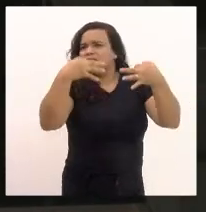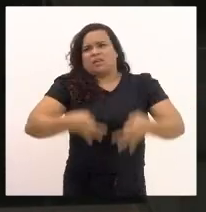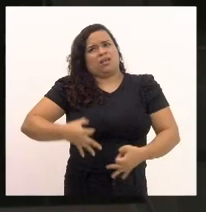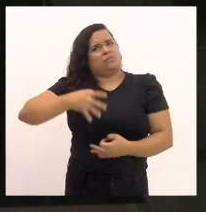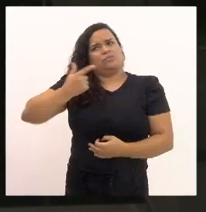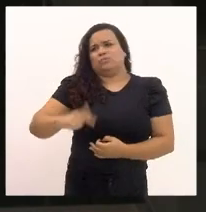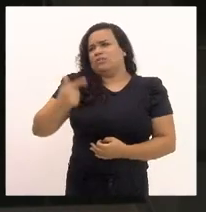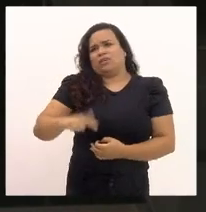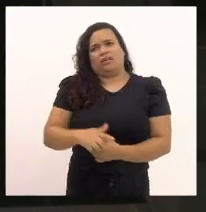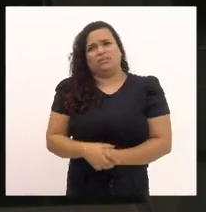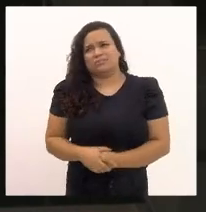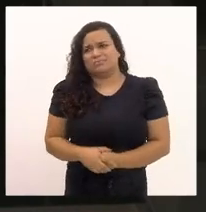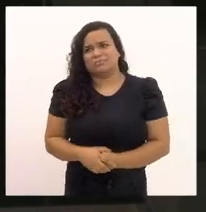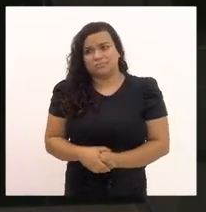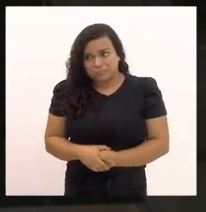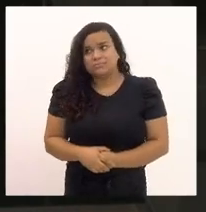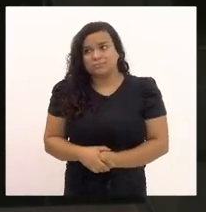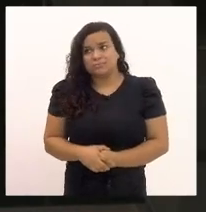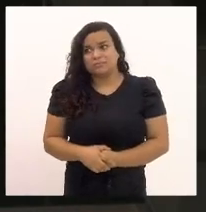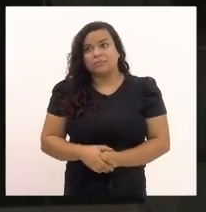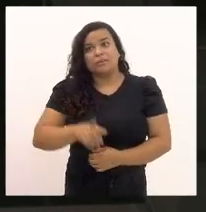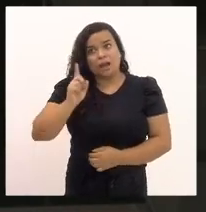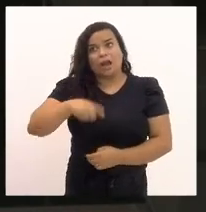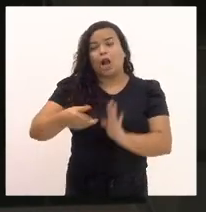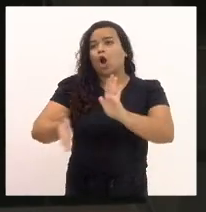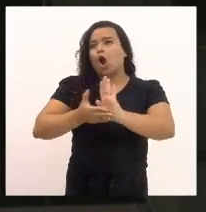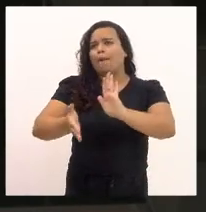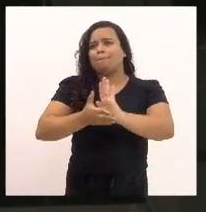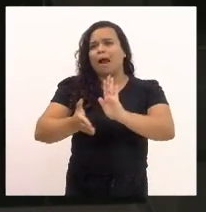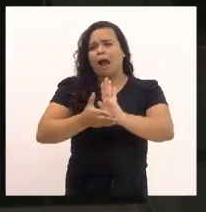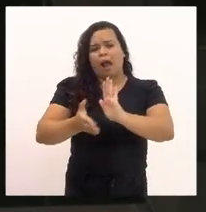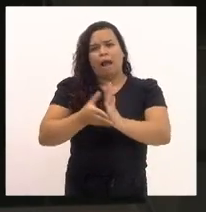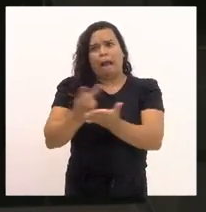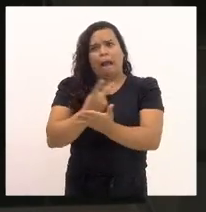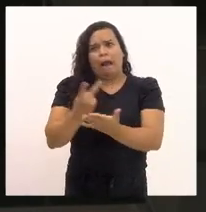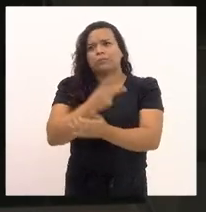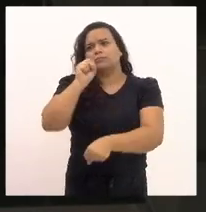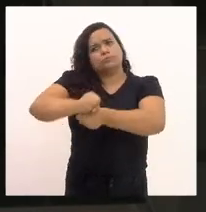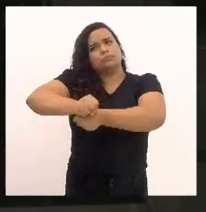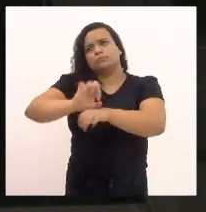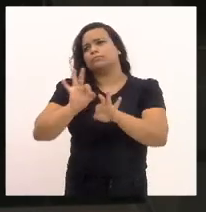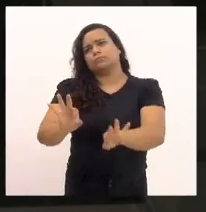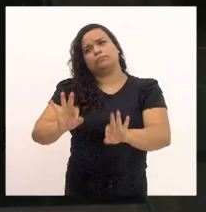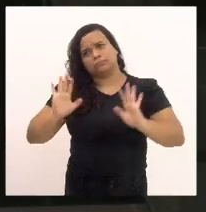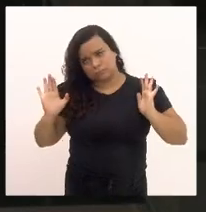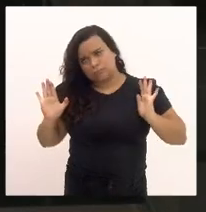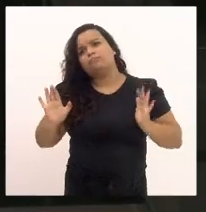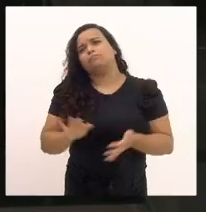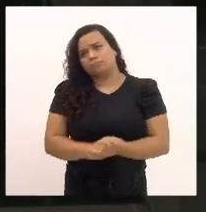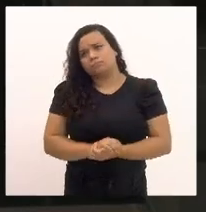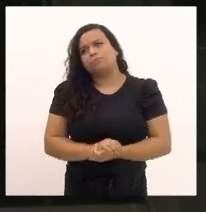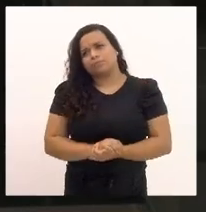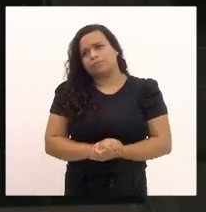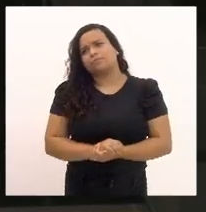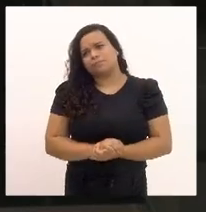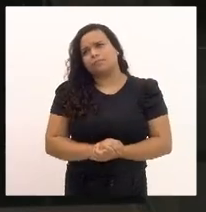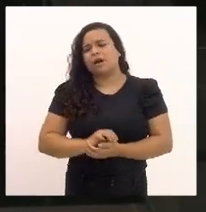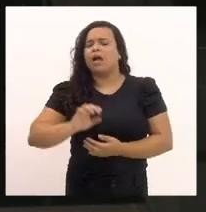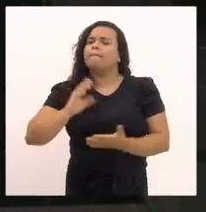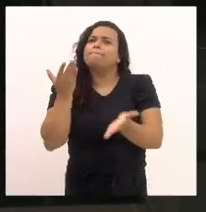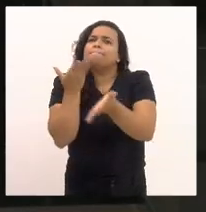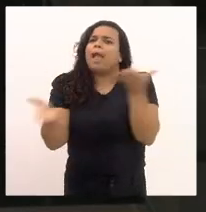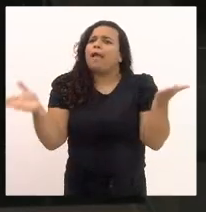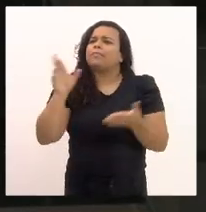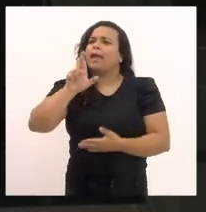receita. Isto é de deixar de cobrar o que não é possível cobrar. Receita é quando a gente fala de